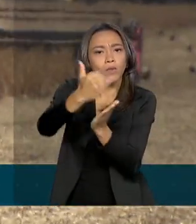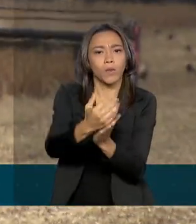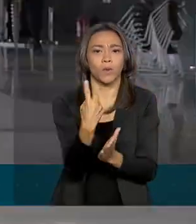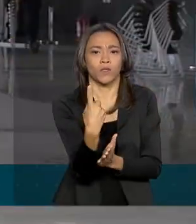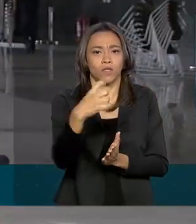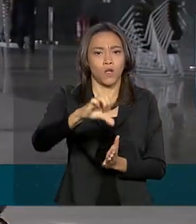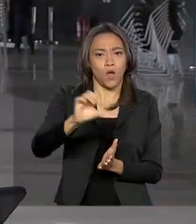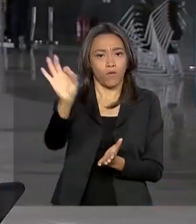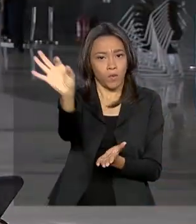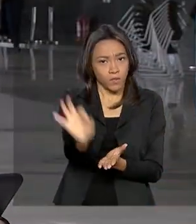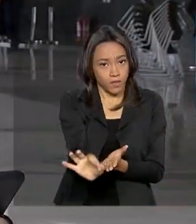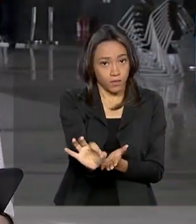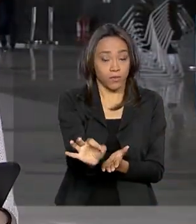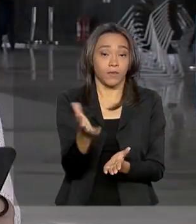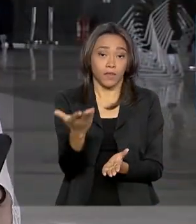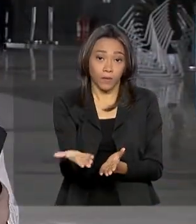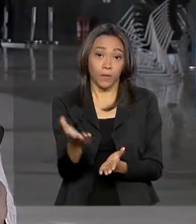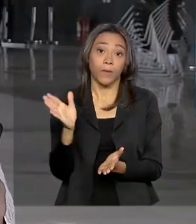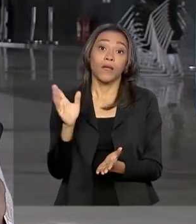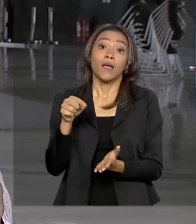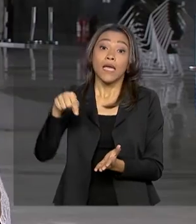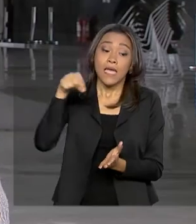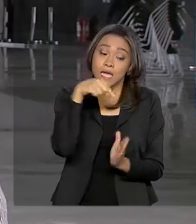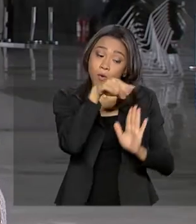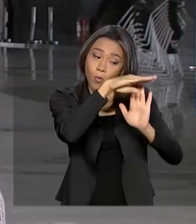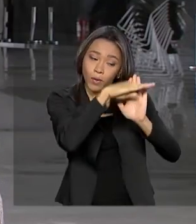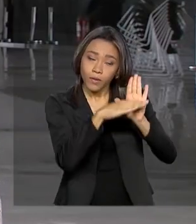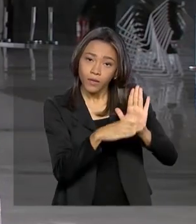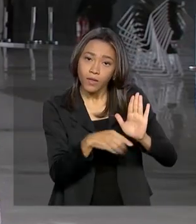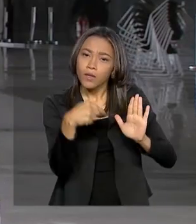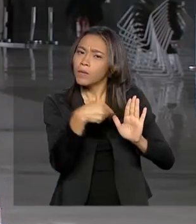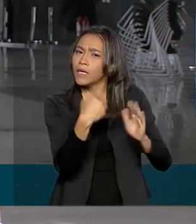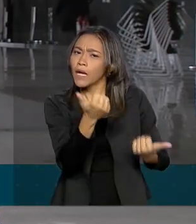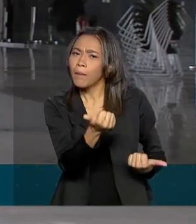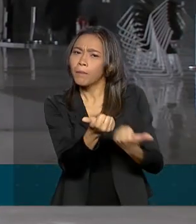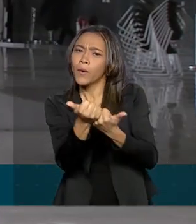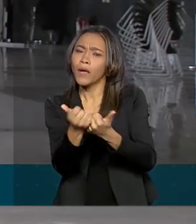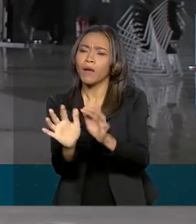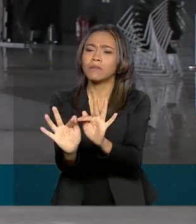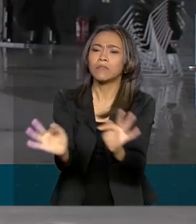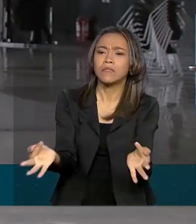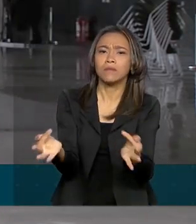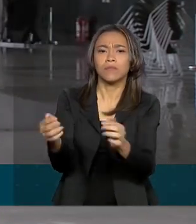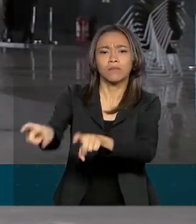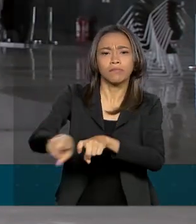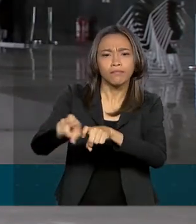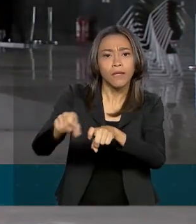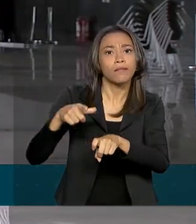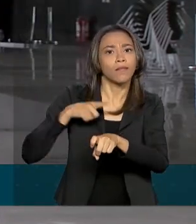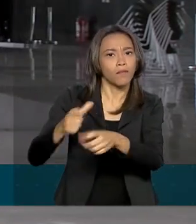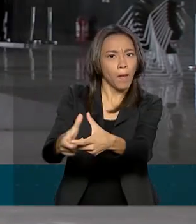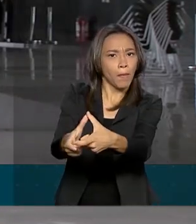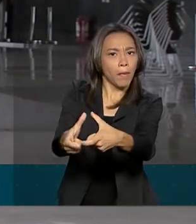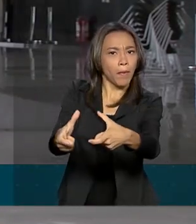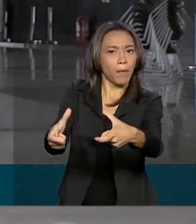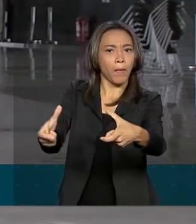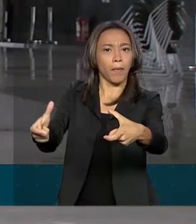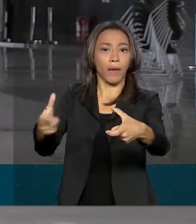sendo que a parte tomada por meio do Programa Nacional de Apoio ao Médio Produtor Rural teve um crescimento de